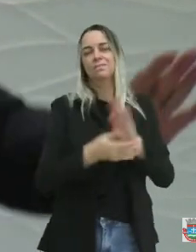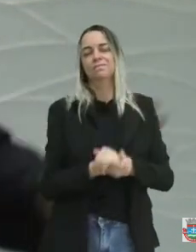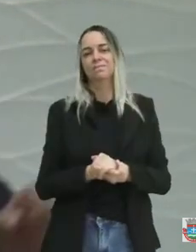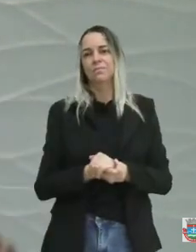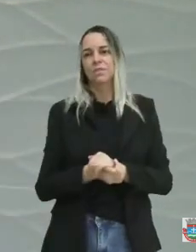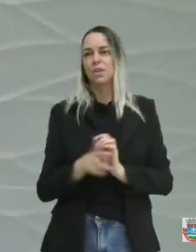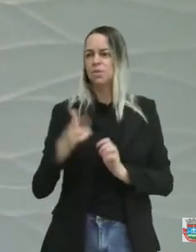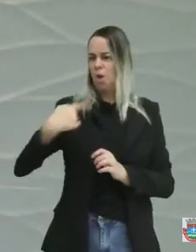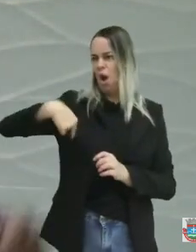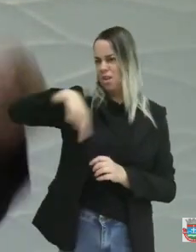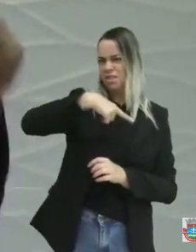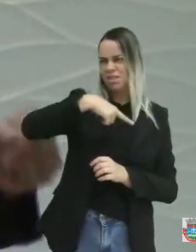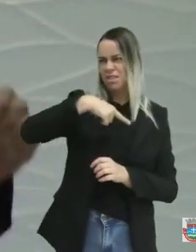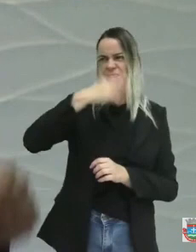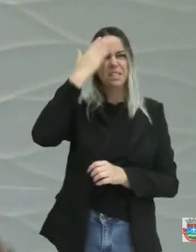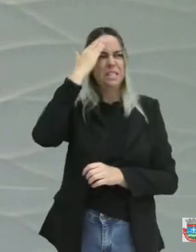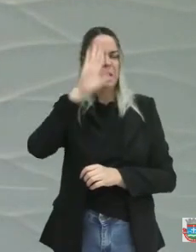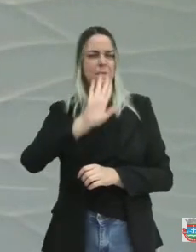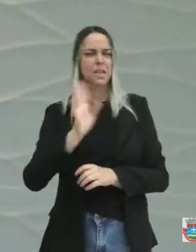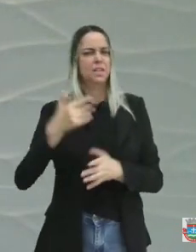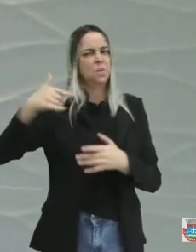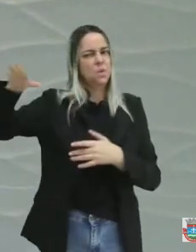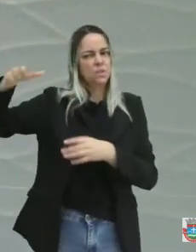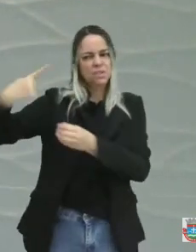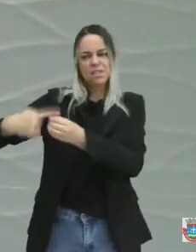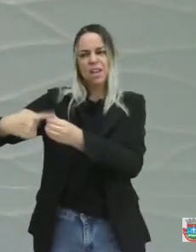saber de cidade vizinha, não, a quer saber da casa da gente.